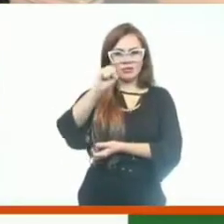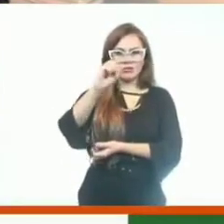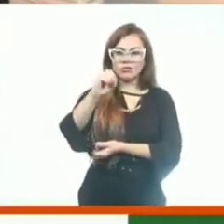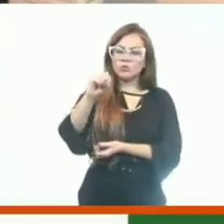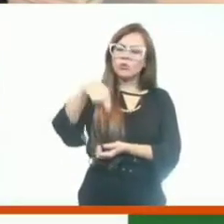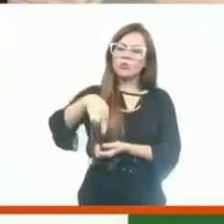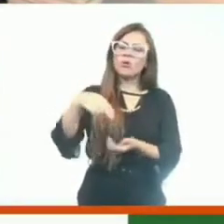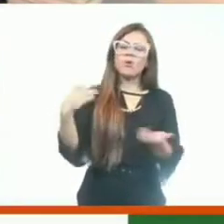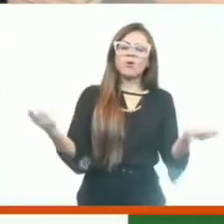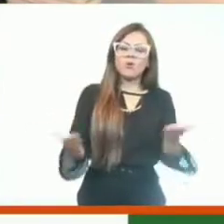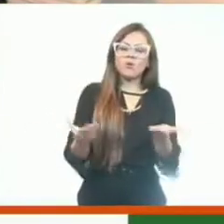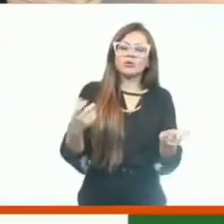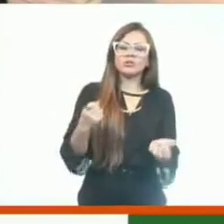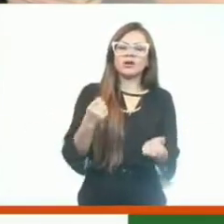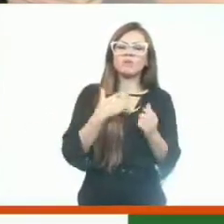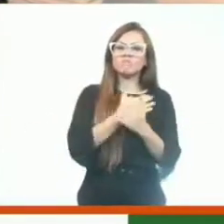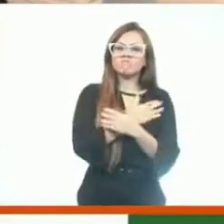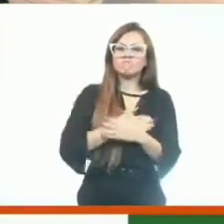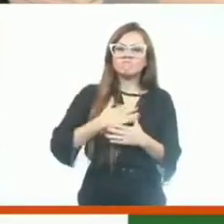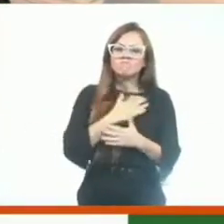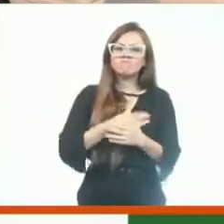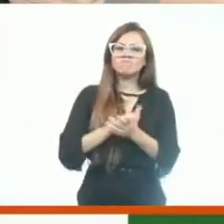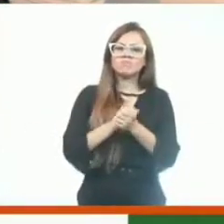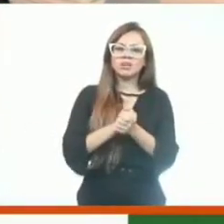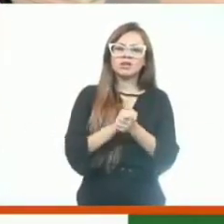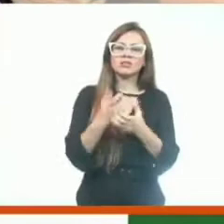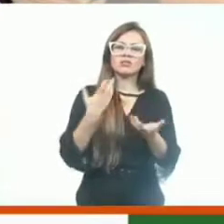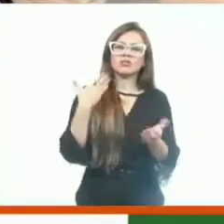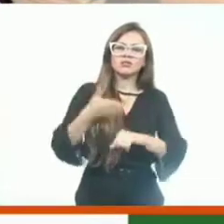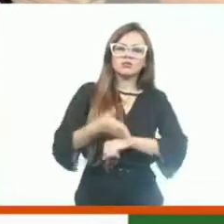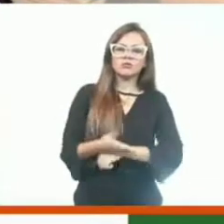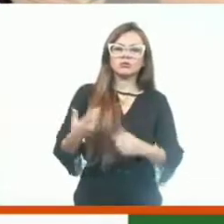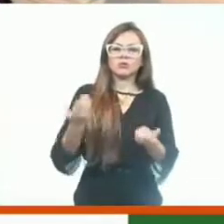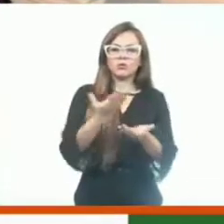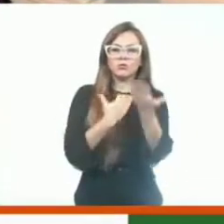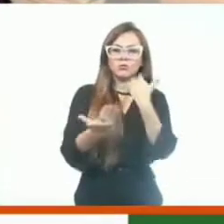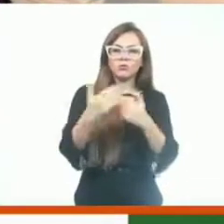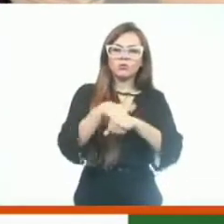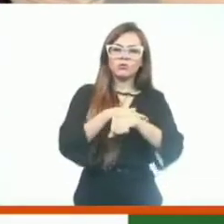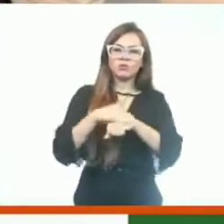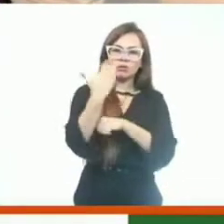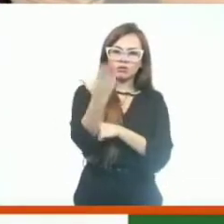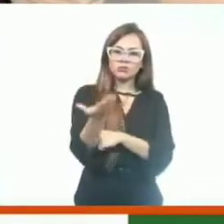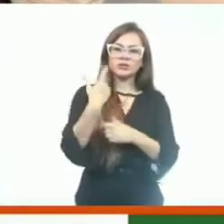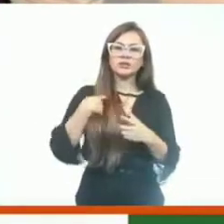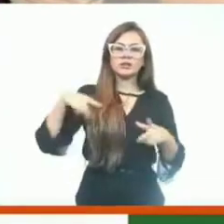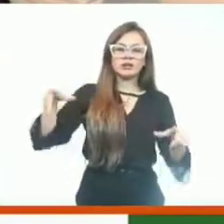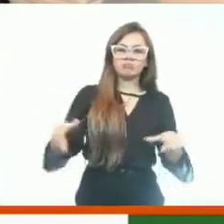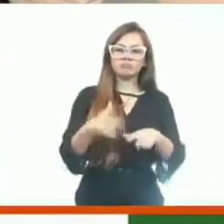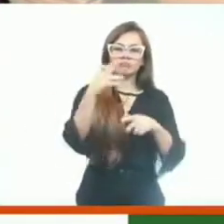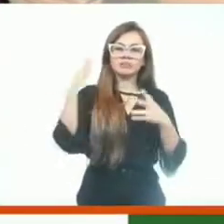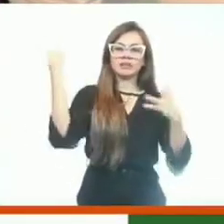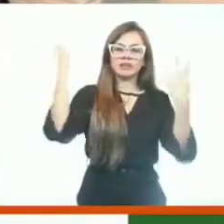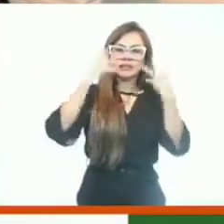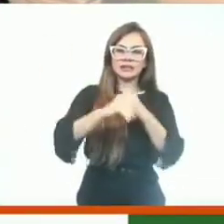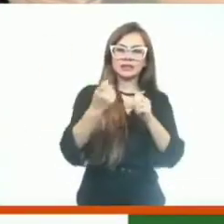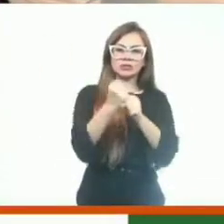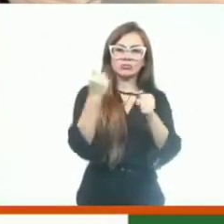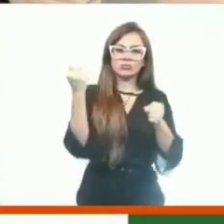grande estar aqui falando com os senhores, inaugurando essa grande obra, que é um dos maiores